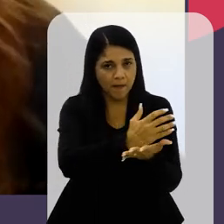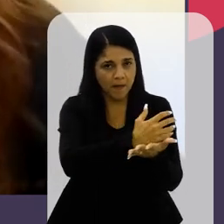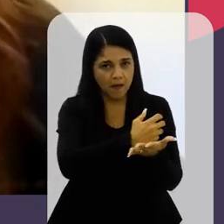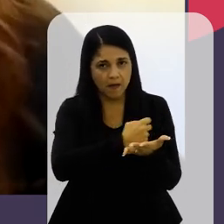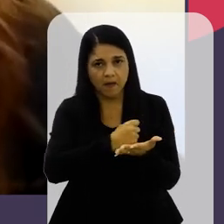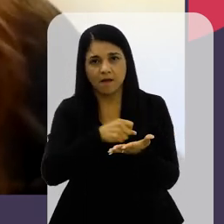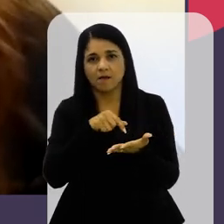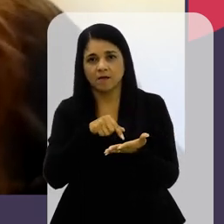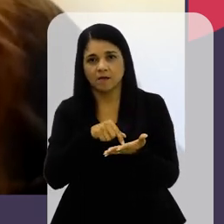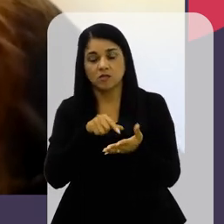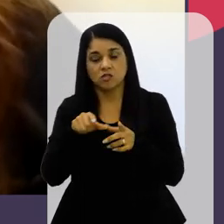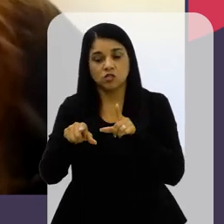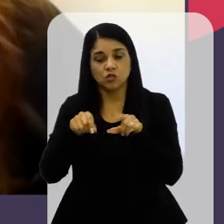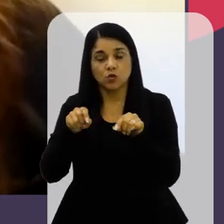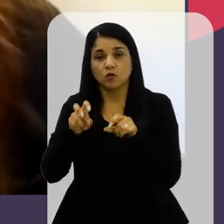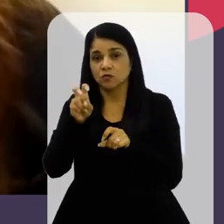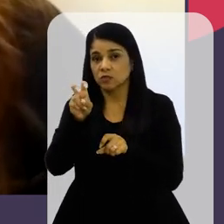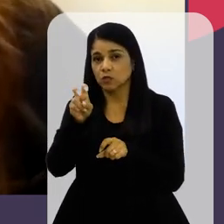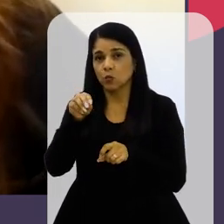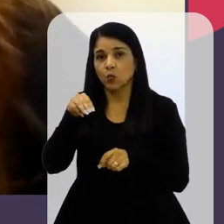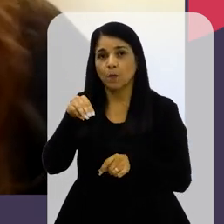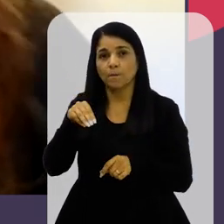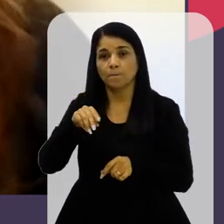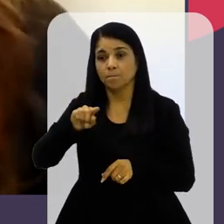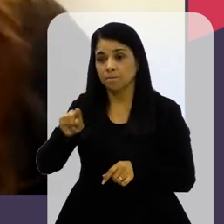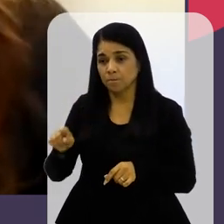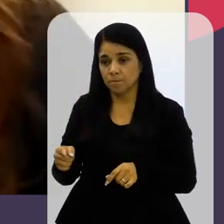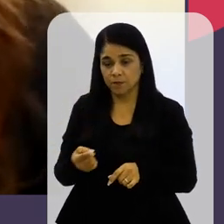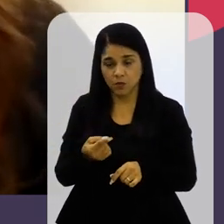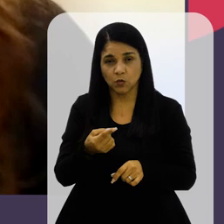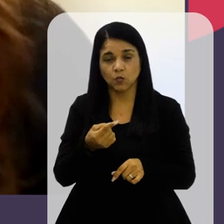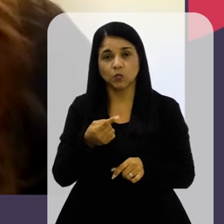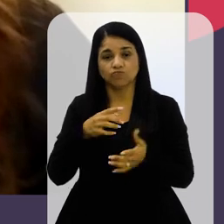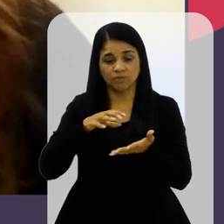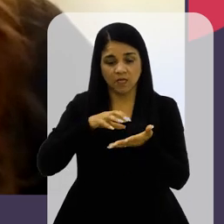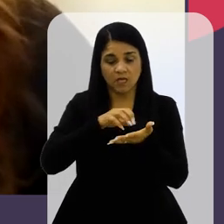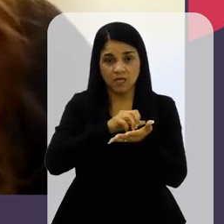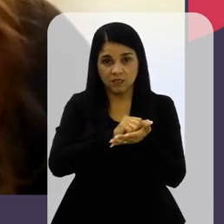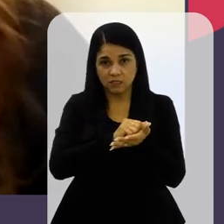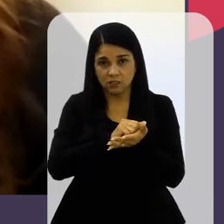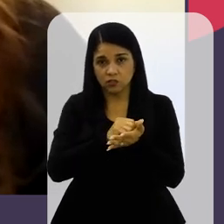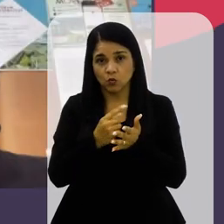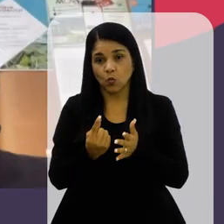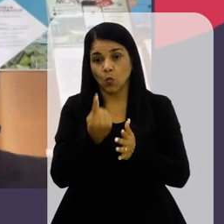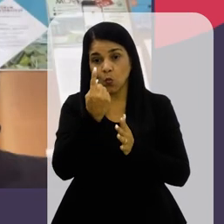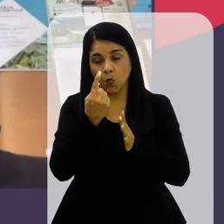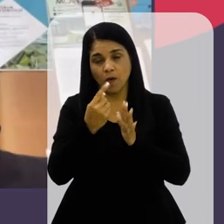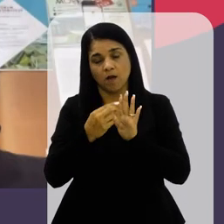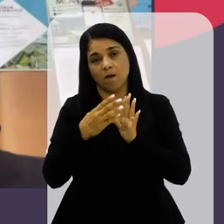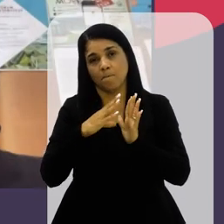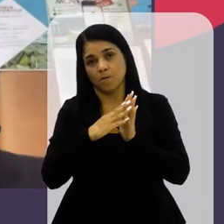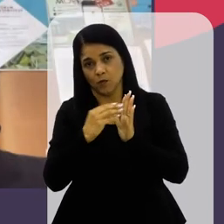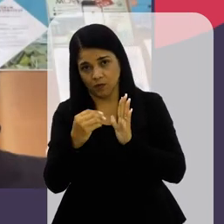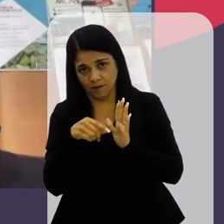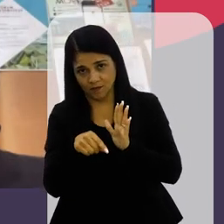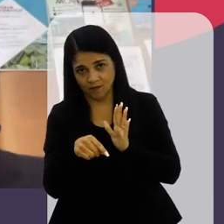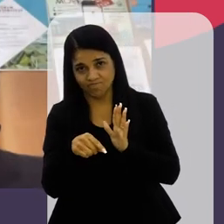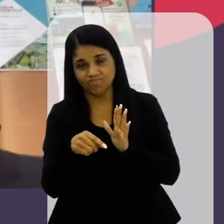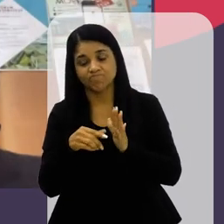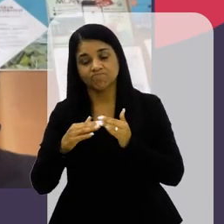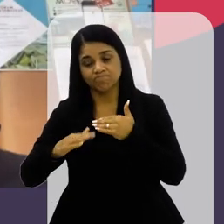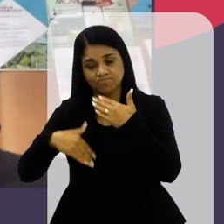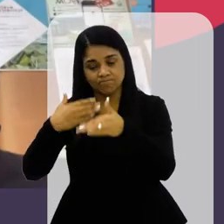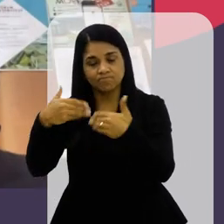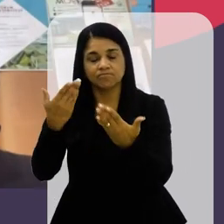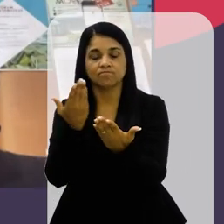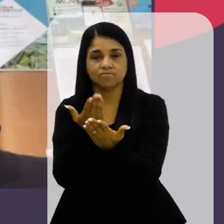Ele Ele Escolheu 5 mil Ocorrências Como uma amostra E a partir disso